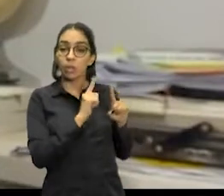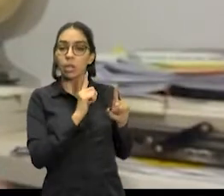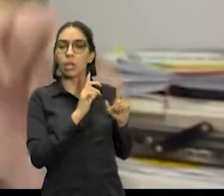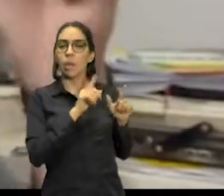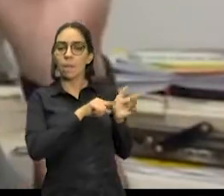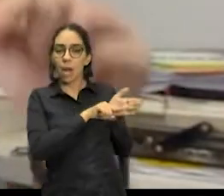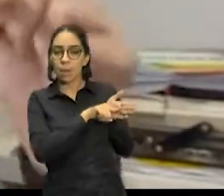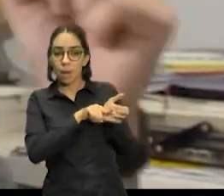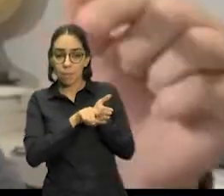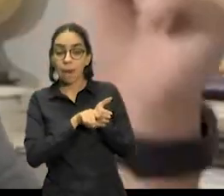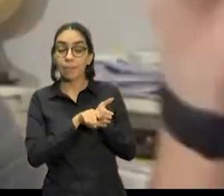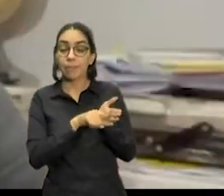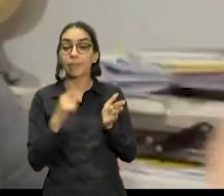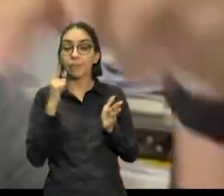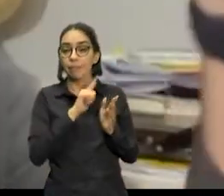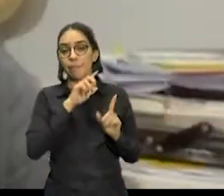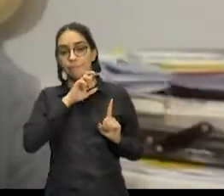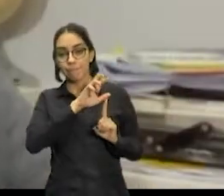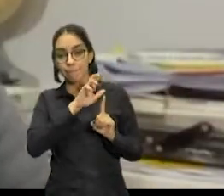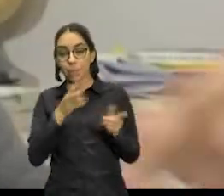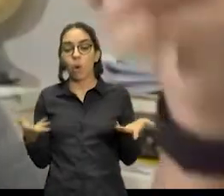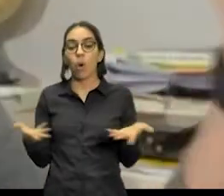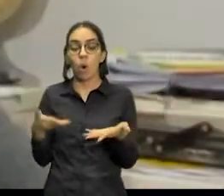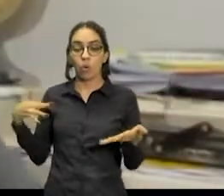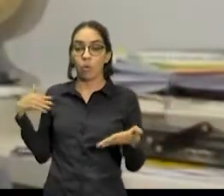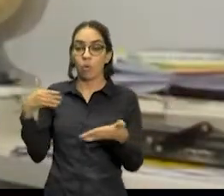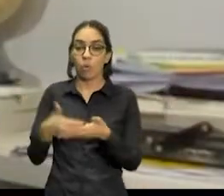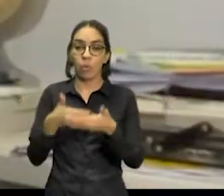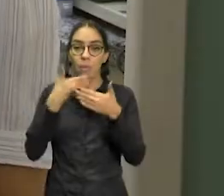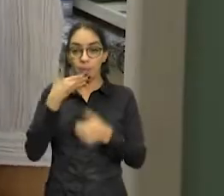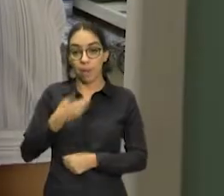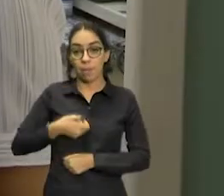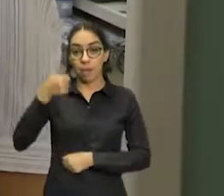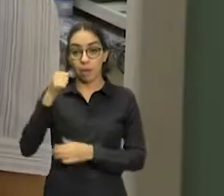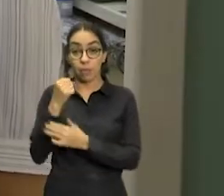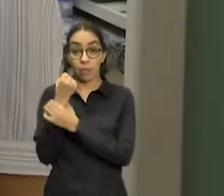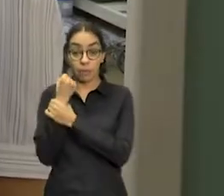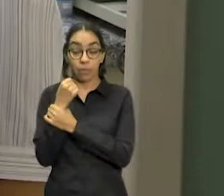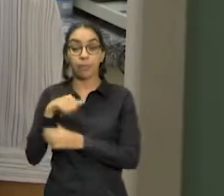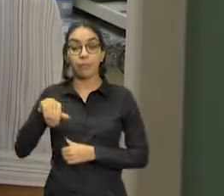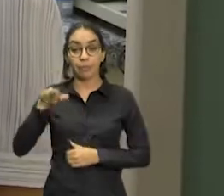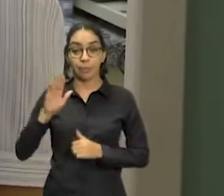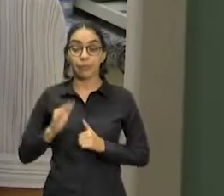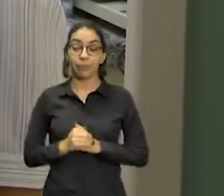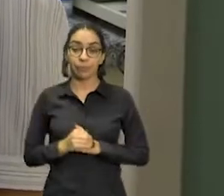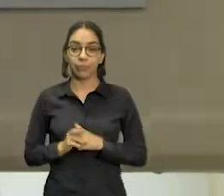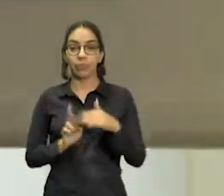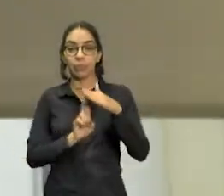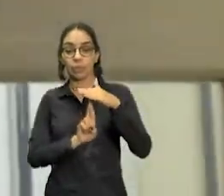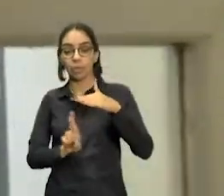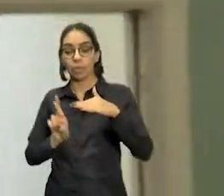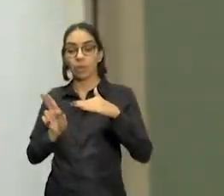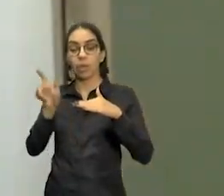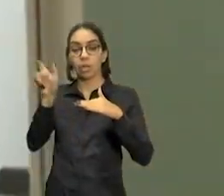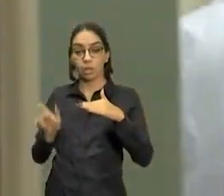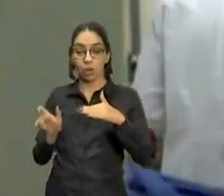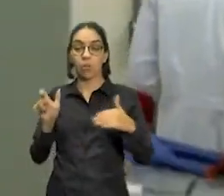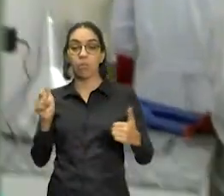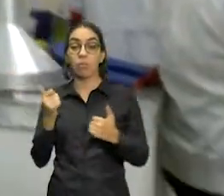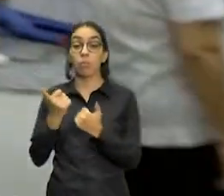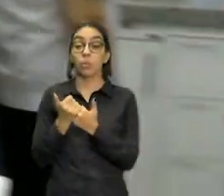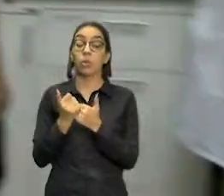esse caminho para que a gente fosse maior e mais forte hoje. A vice-reitora do Centro de Tecnologia da Universidade